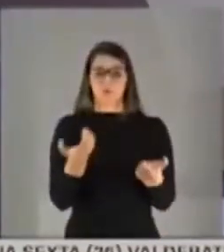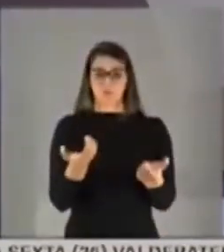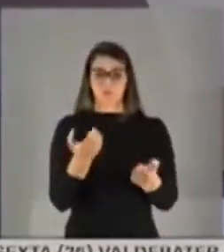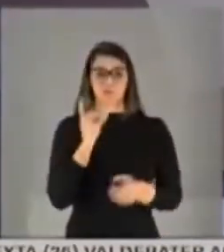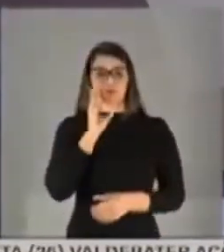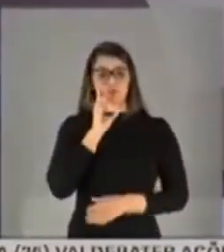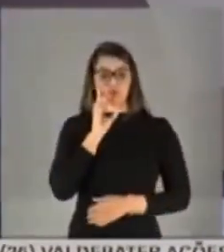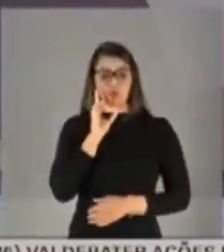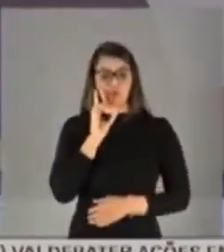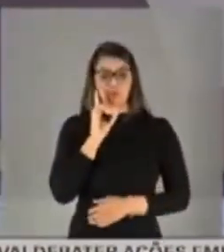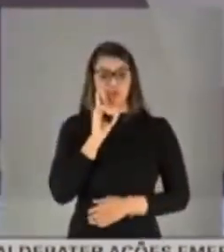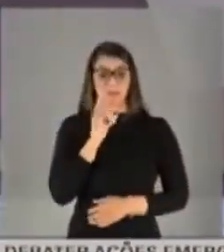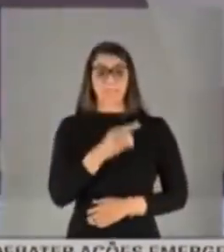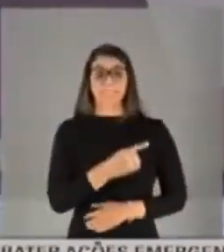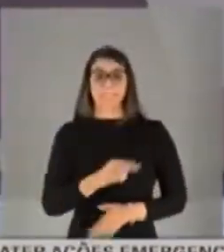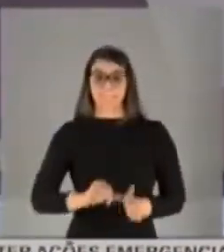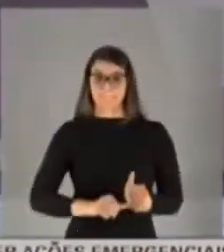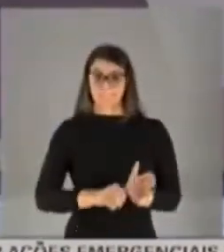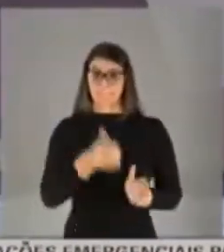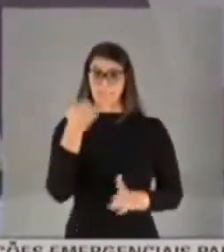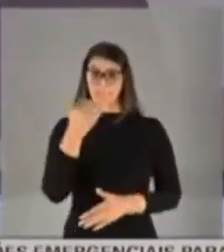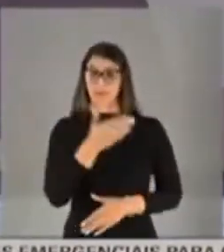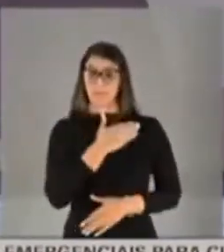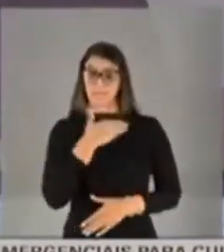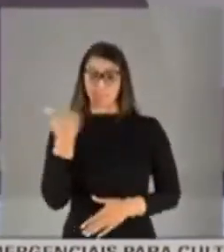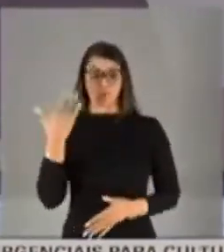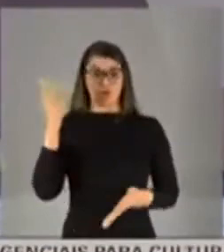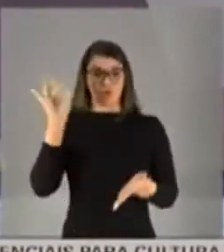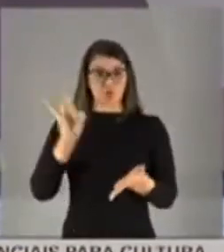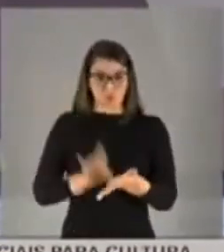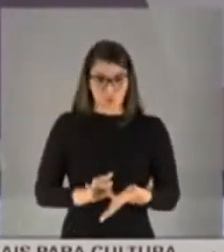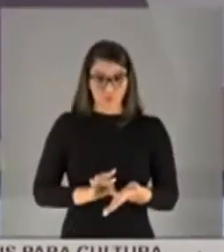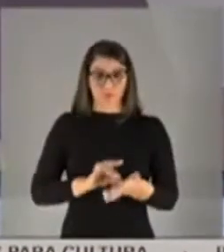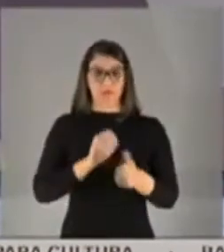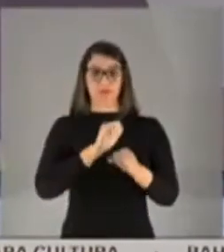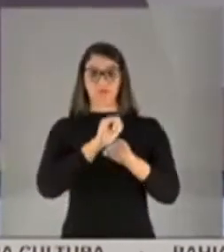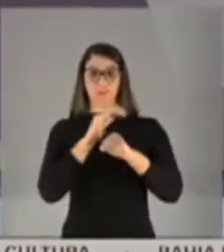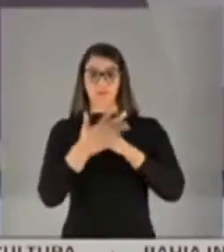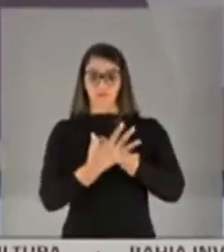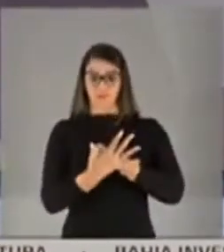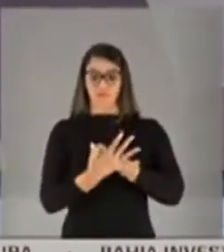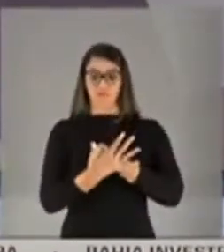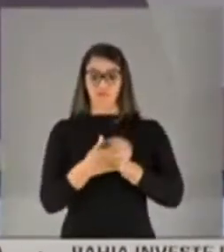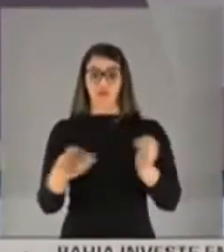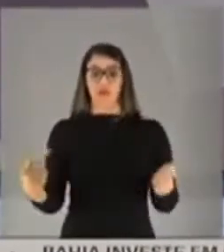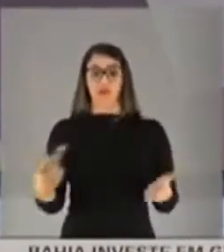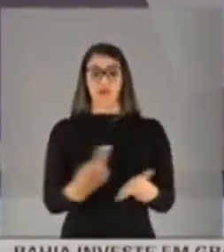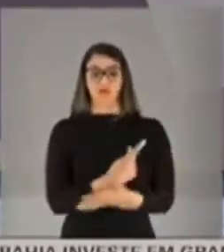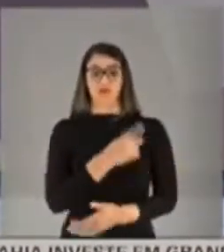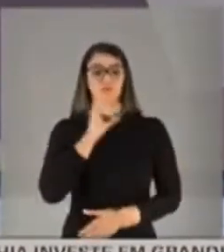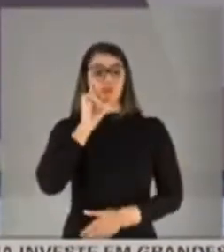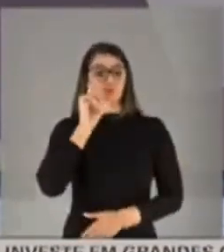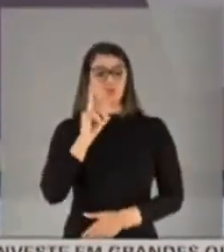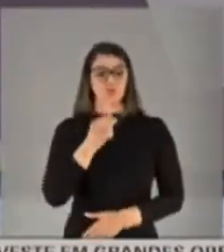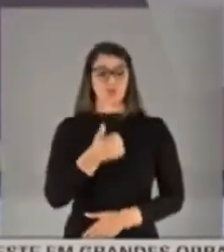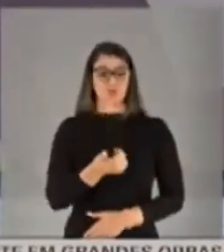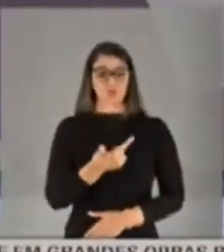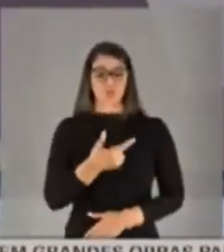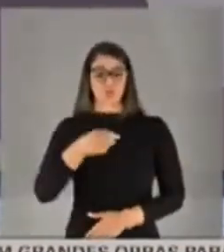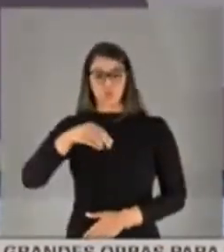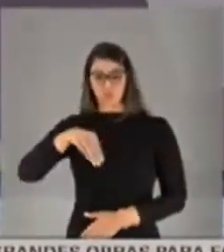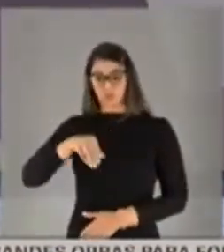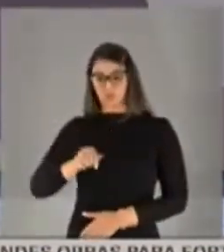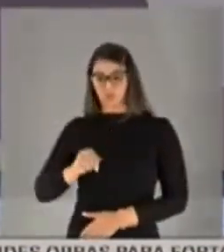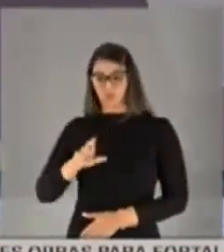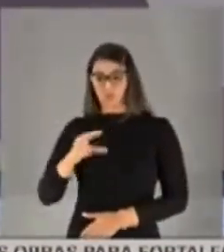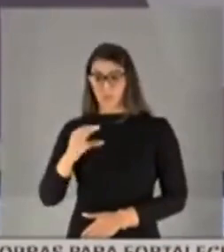dia, a primeira morte, a primeira morte confirmada por Covid-19 no Brasil aconteceu no dia 12 de março de 2020.